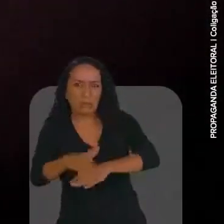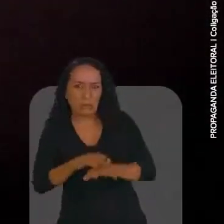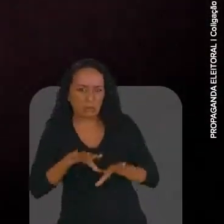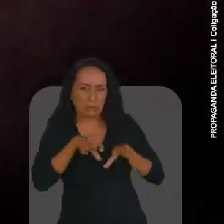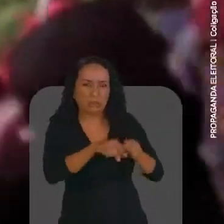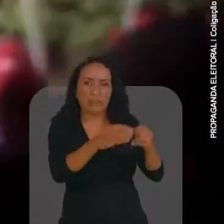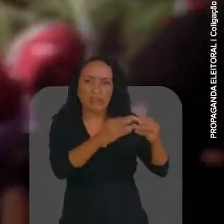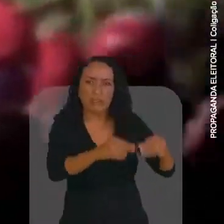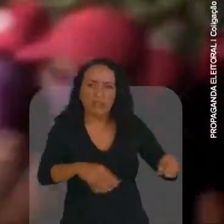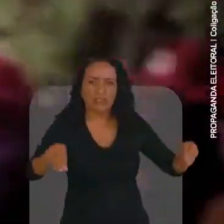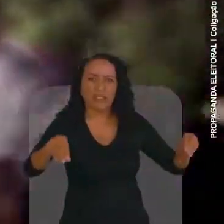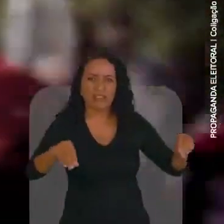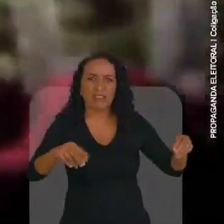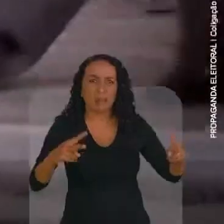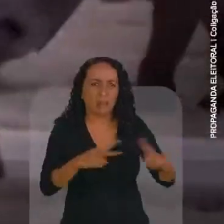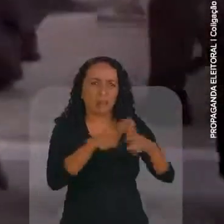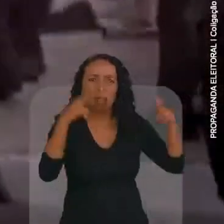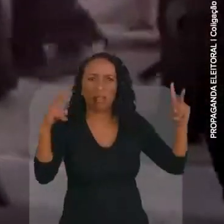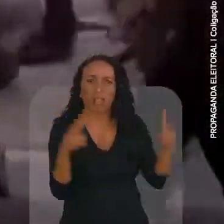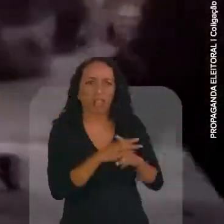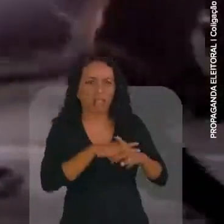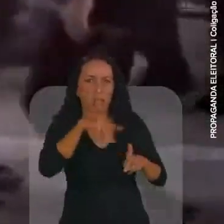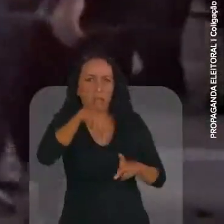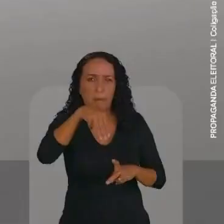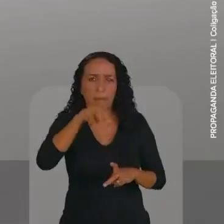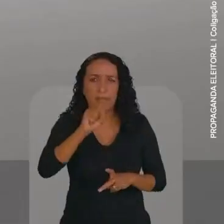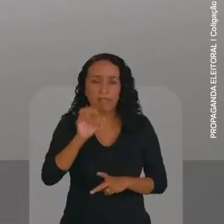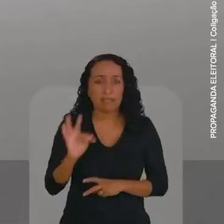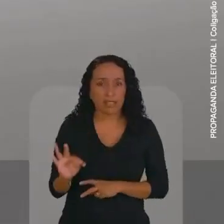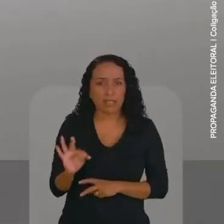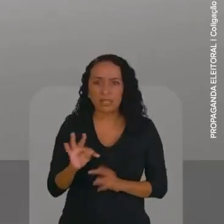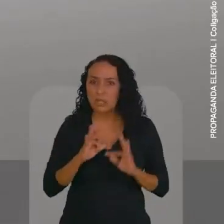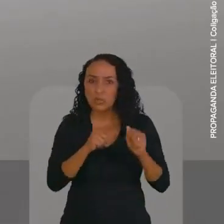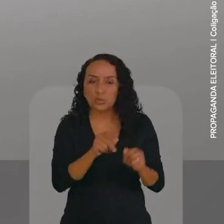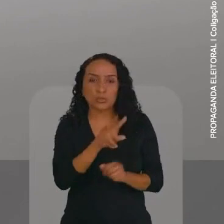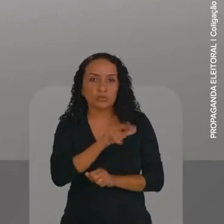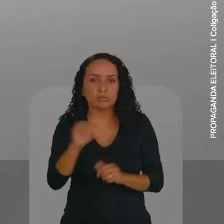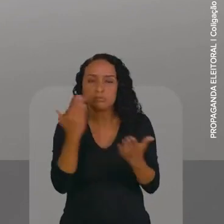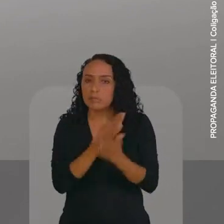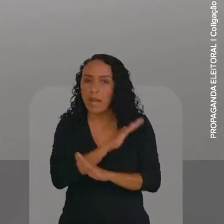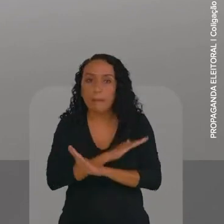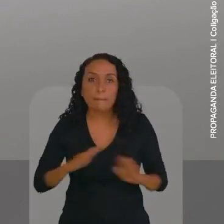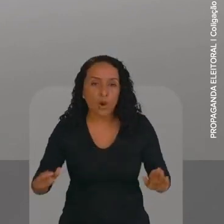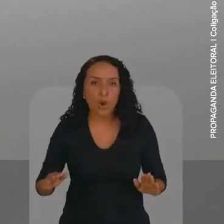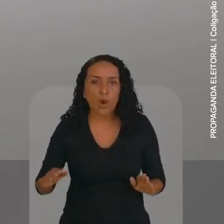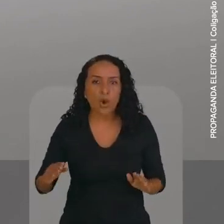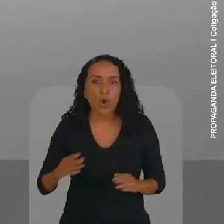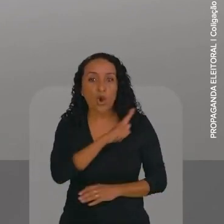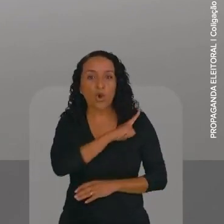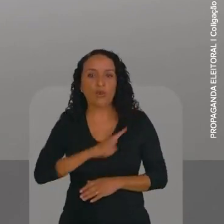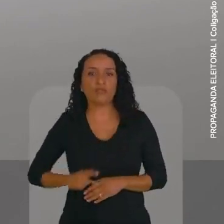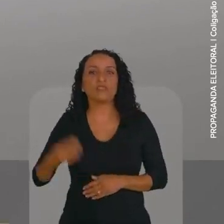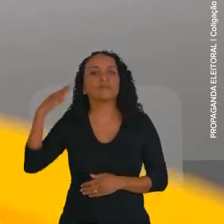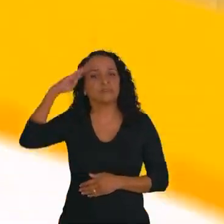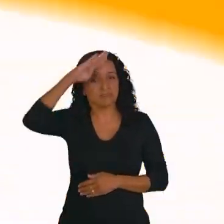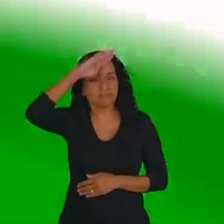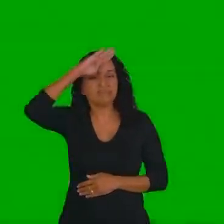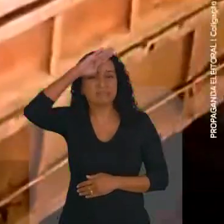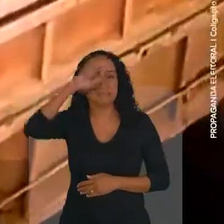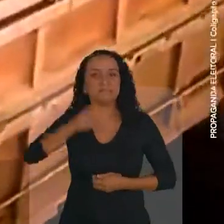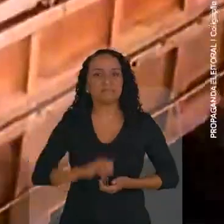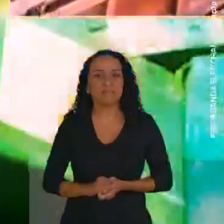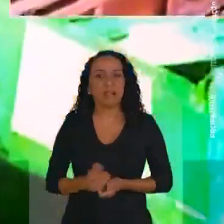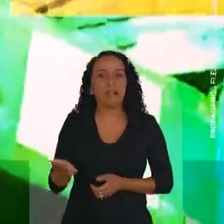invasão de terras, conflitos violentos do MST. Isso tudo acabou no governo do presidente Bolsonaro.